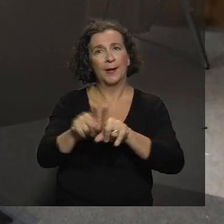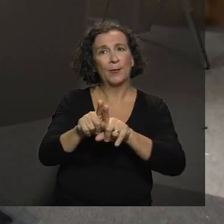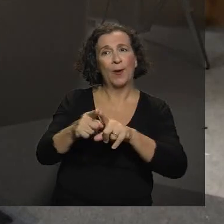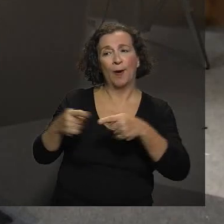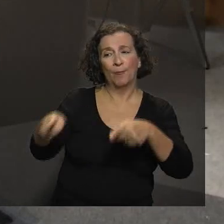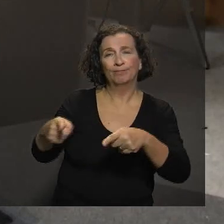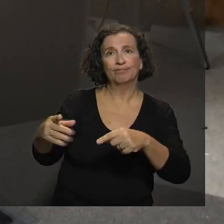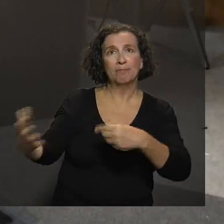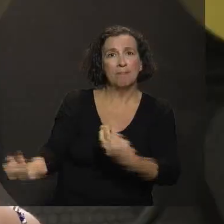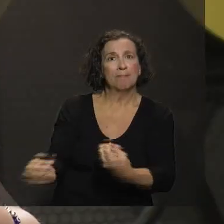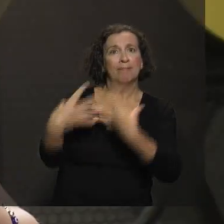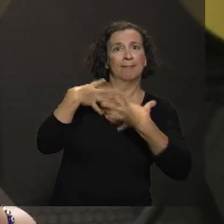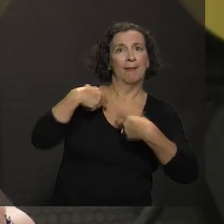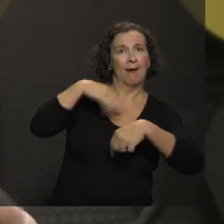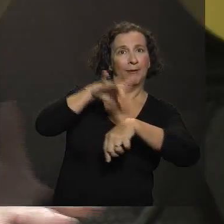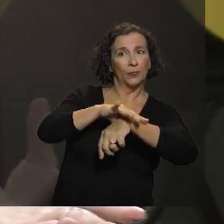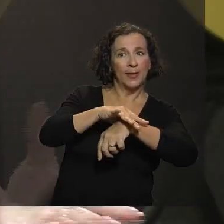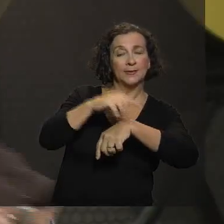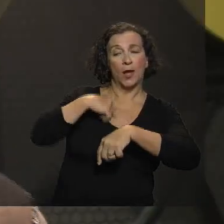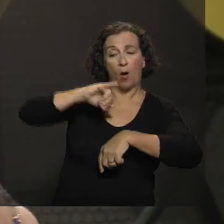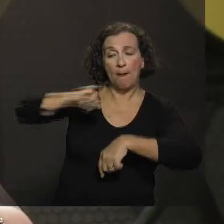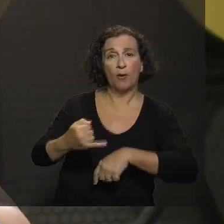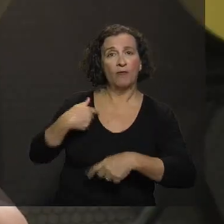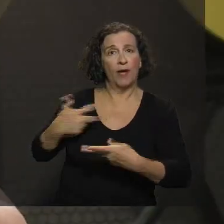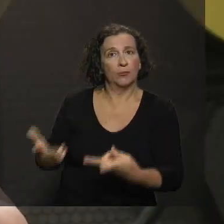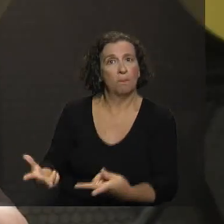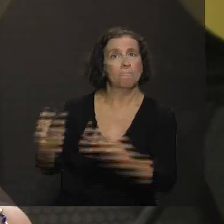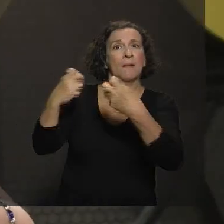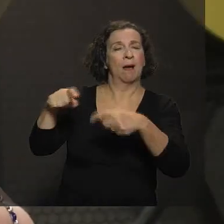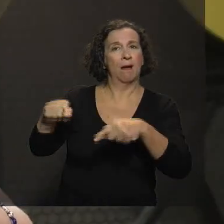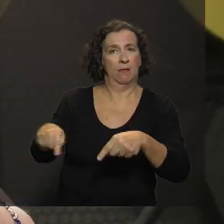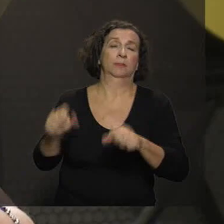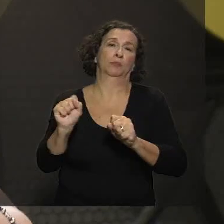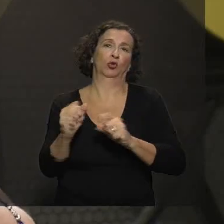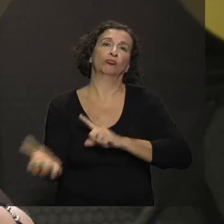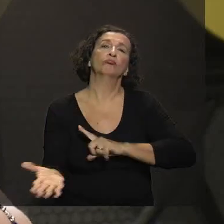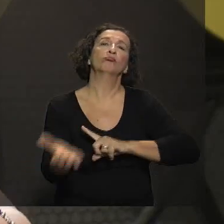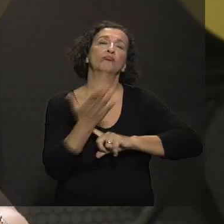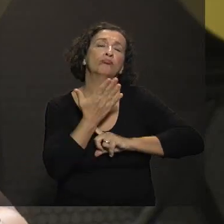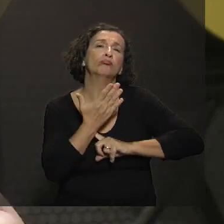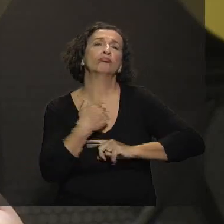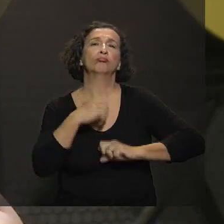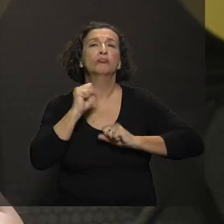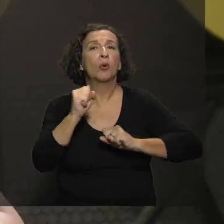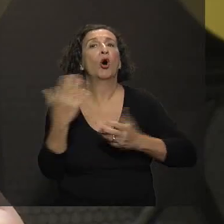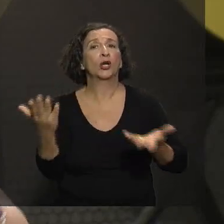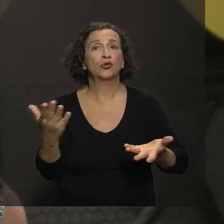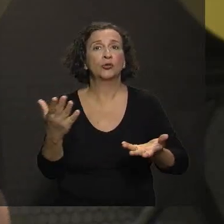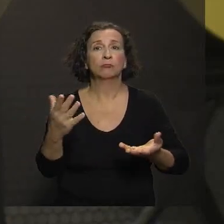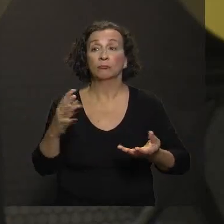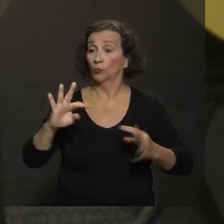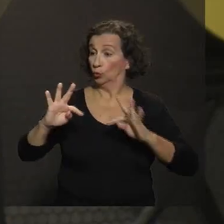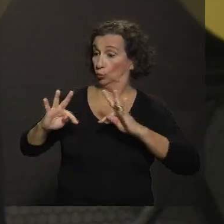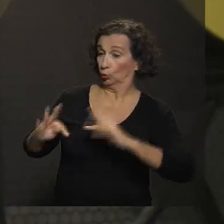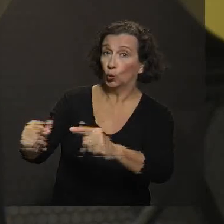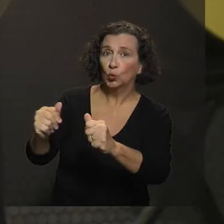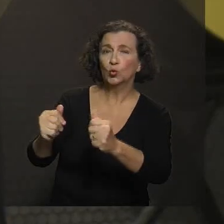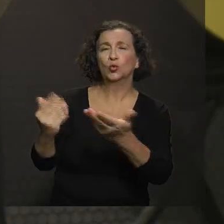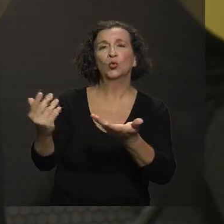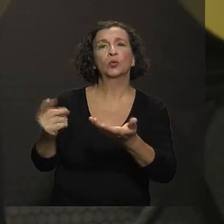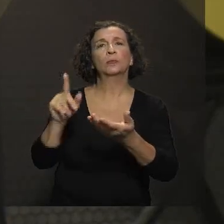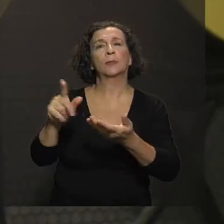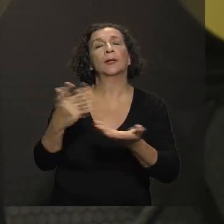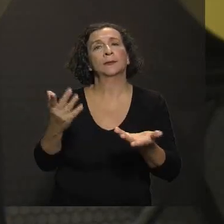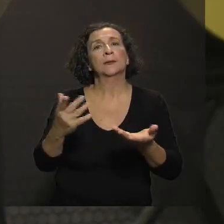feita a partir desse agente que causa a doença. Então, ela pode ser o vírus inteiro, ela pode ser o agente inteiro, mas ele não, ele é